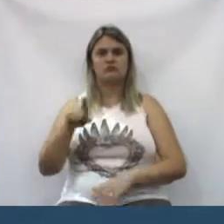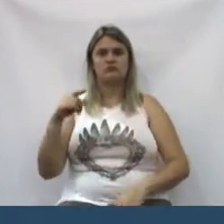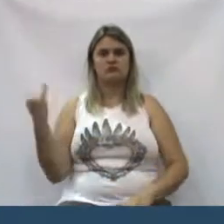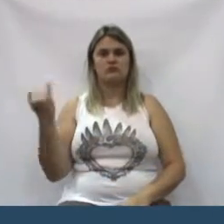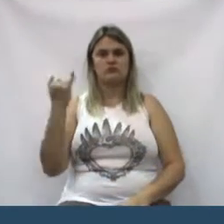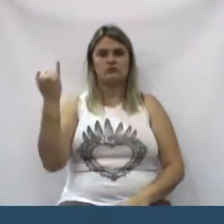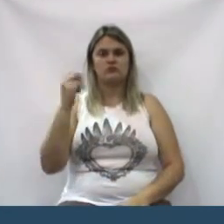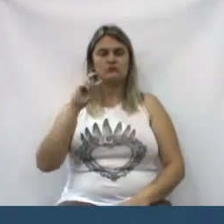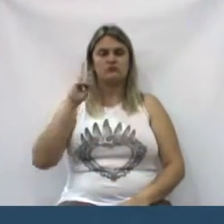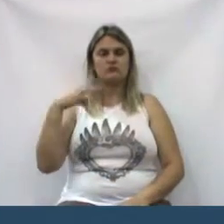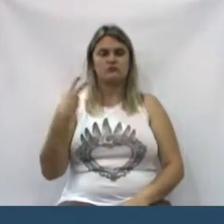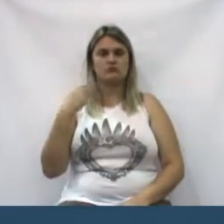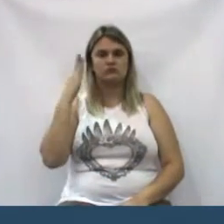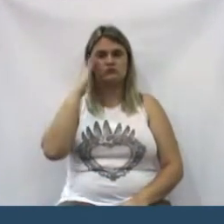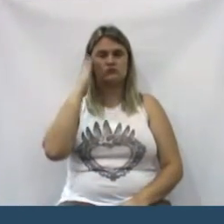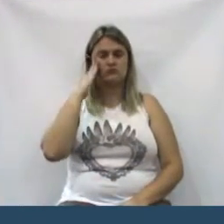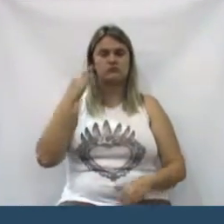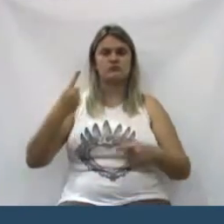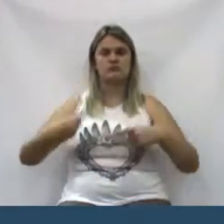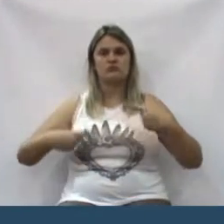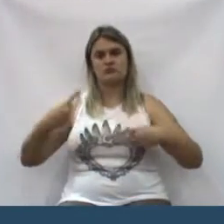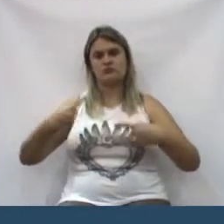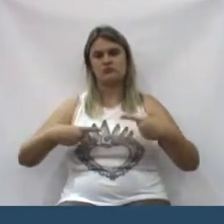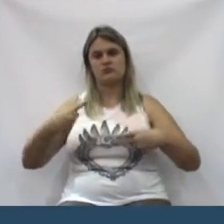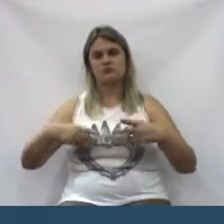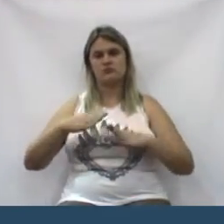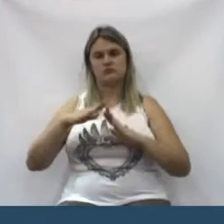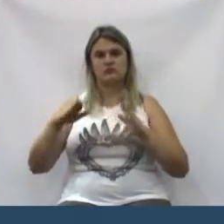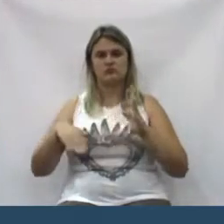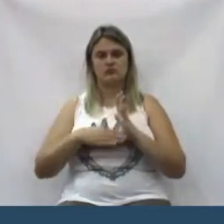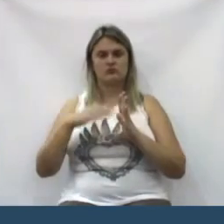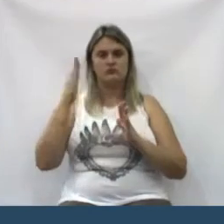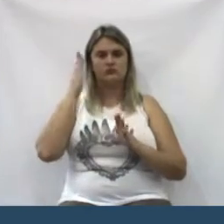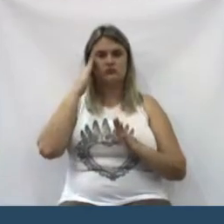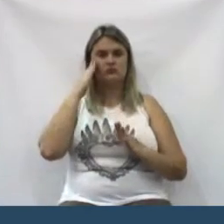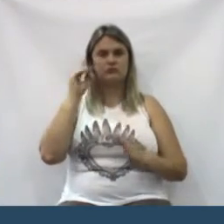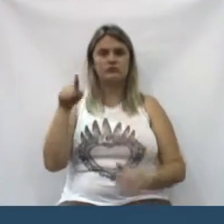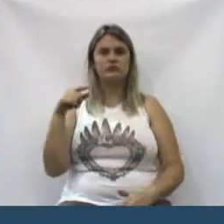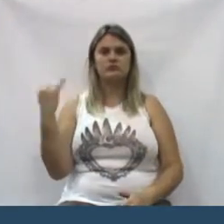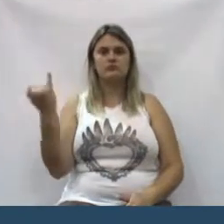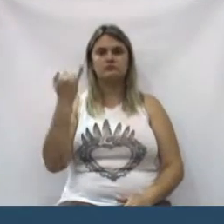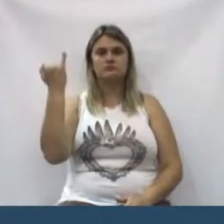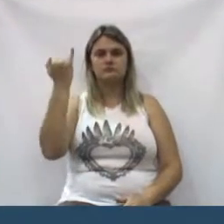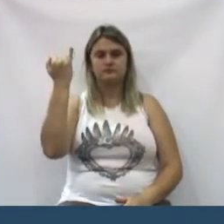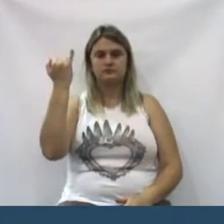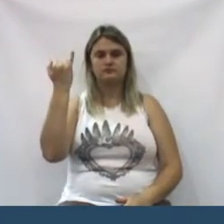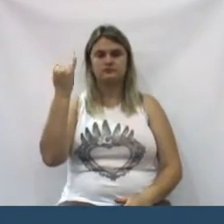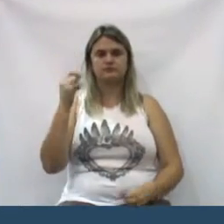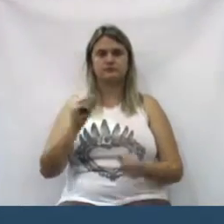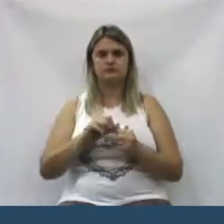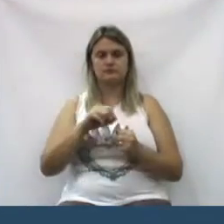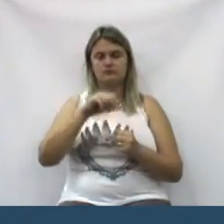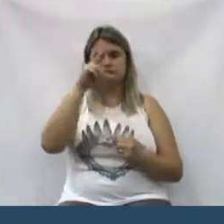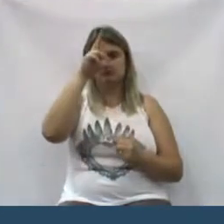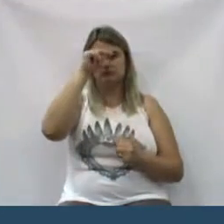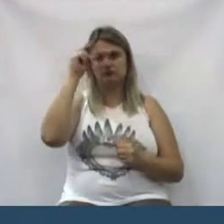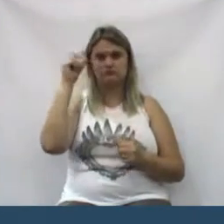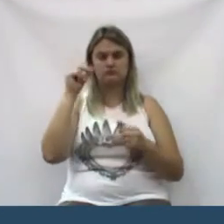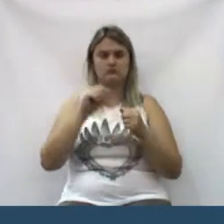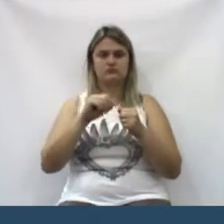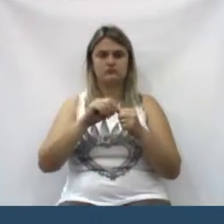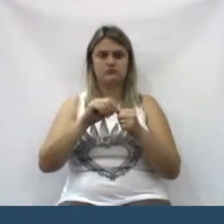importante, os vereadores entenderam hoje nas discussões, nas comissões, entenderam a importância da prefeitura fazer essa